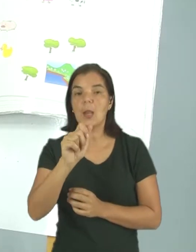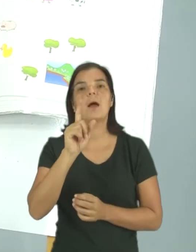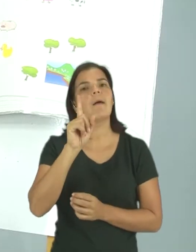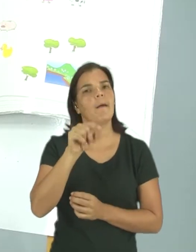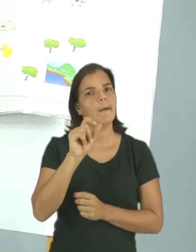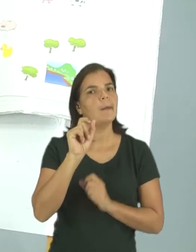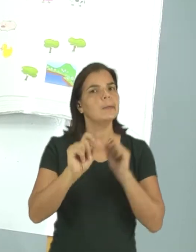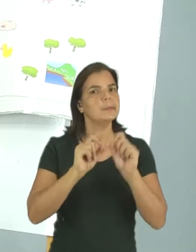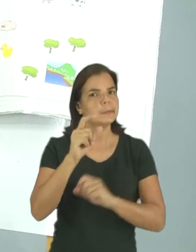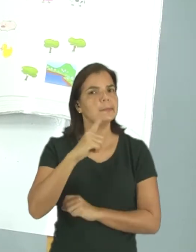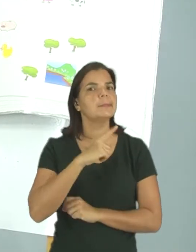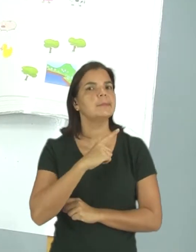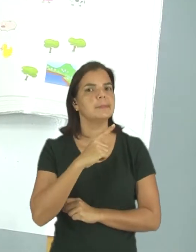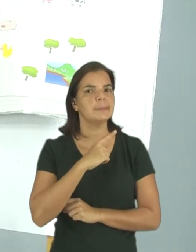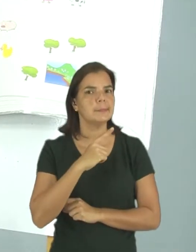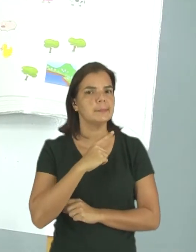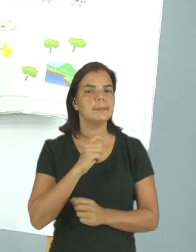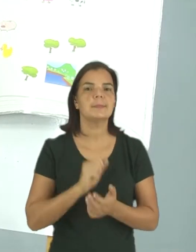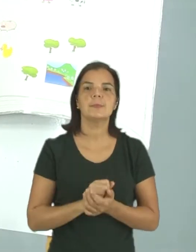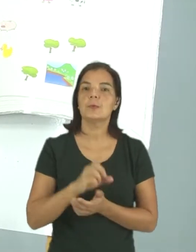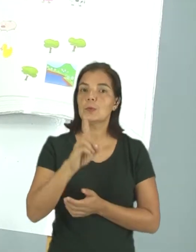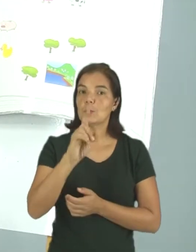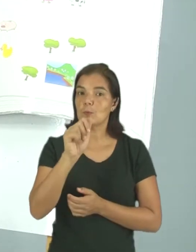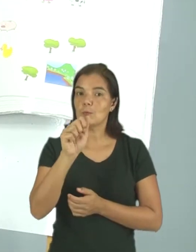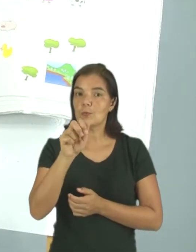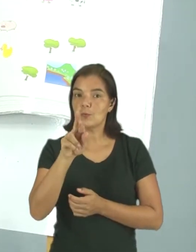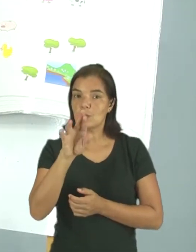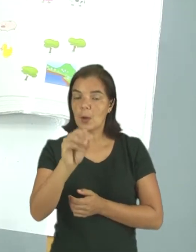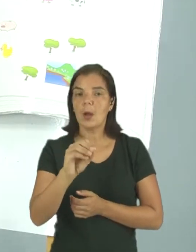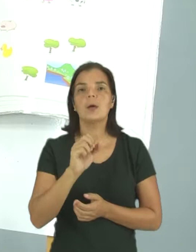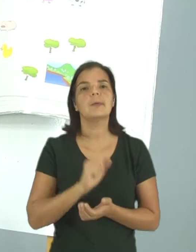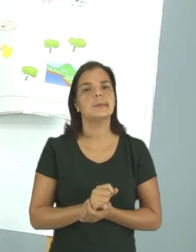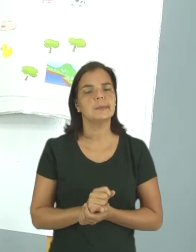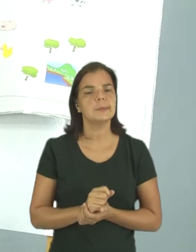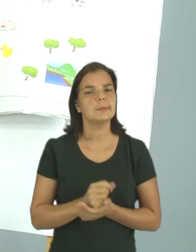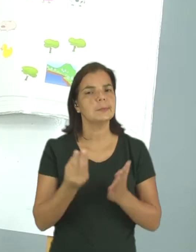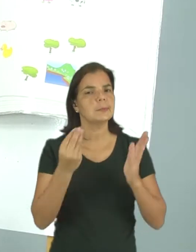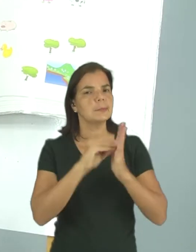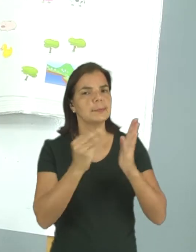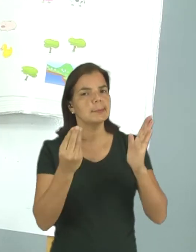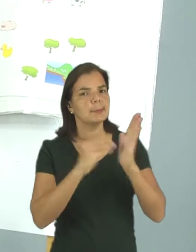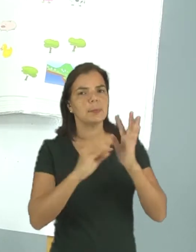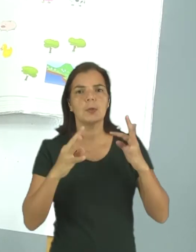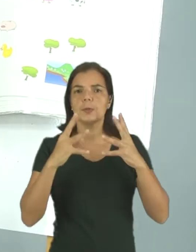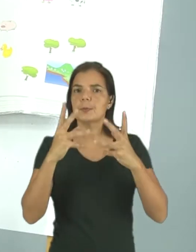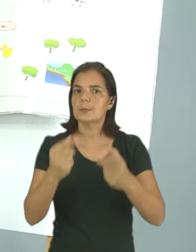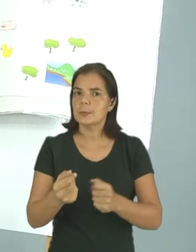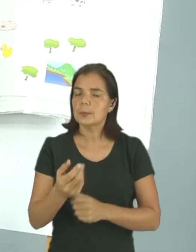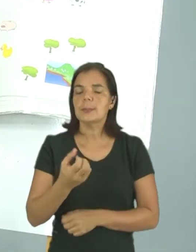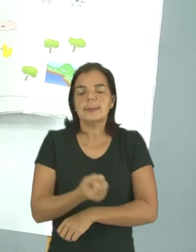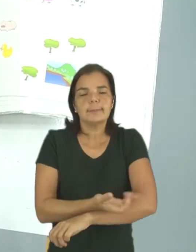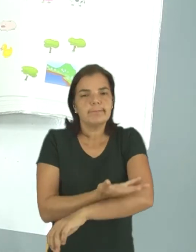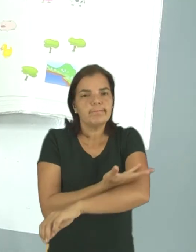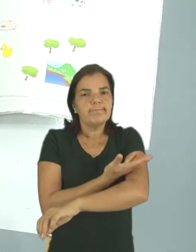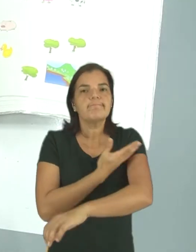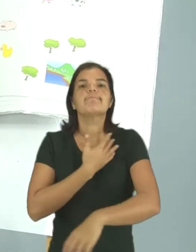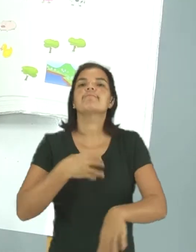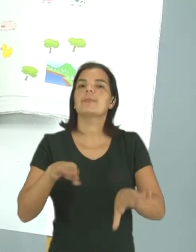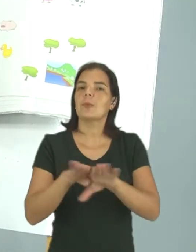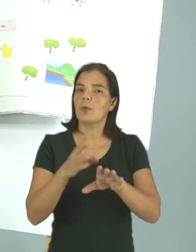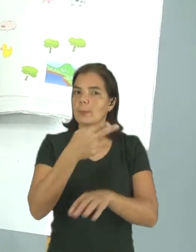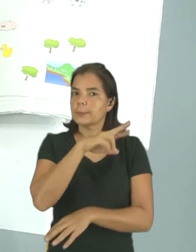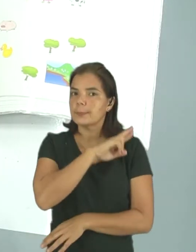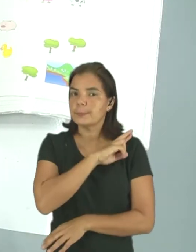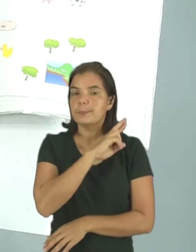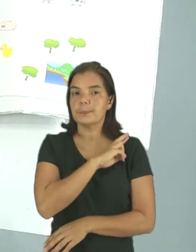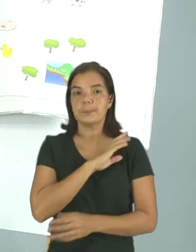Mila, ela tem um diário. Onde Mila coloca todas as suas emoções e suas atividades.